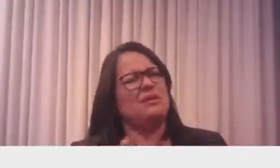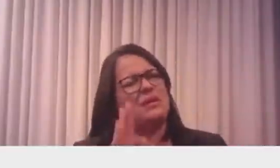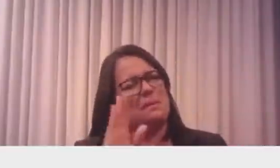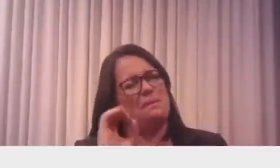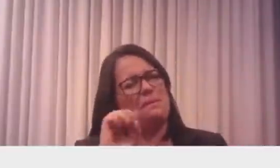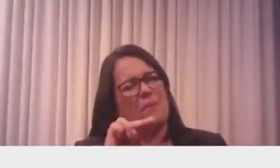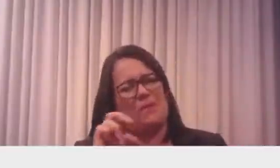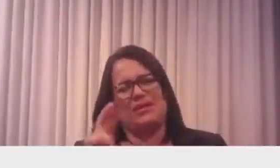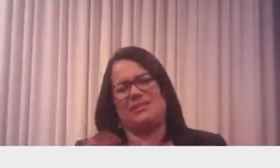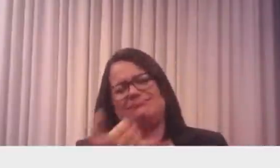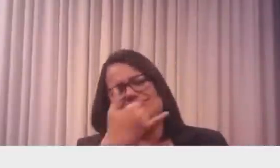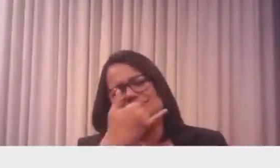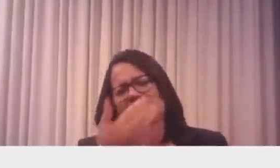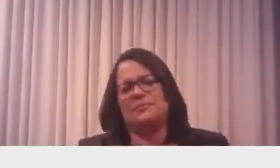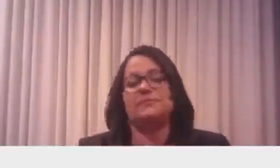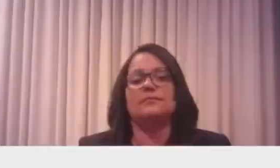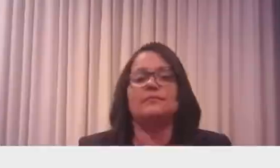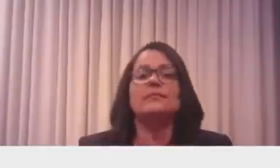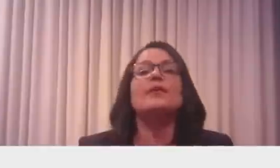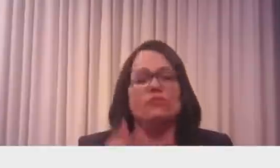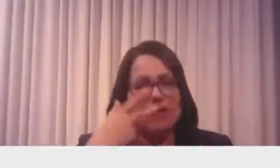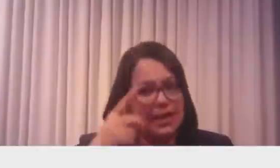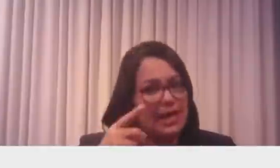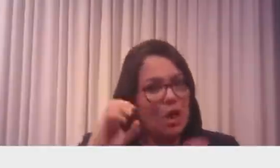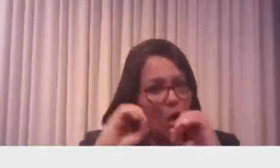Os índios brasileiros têm mais terras do que